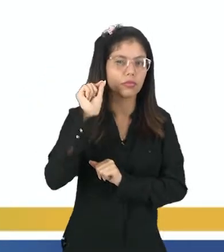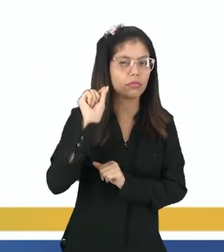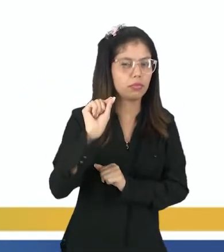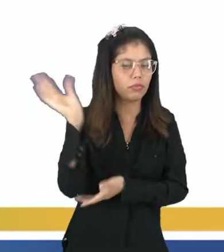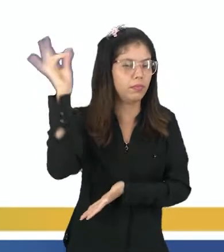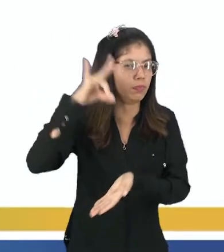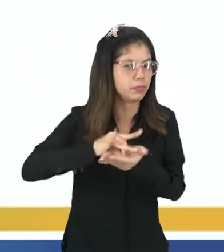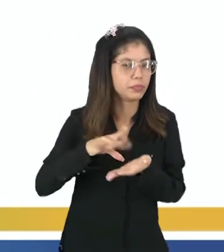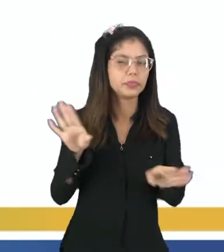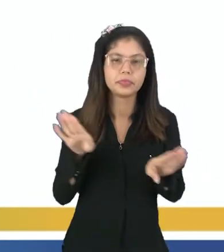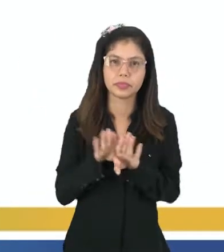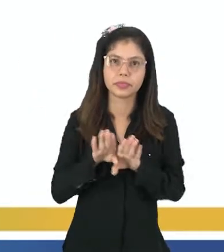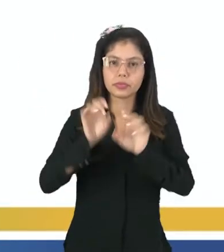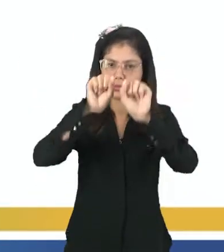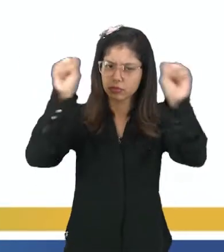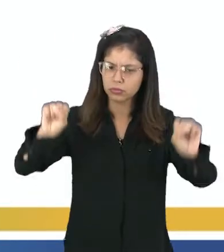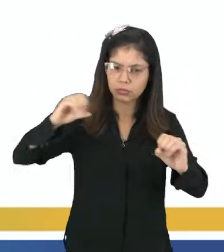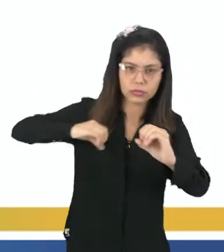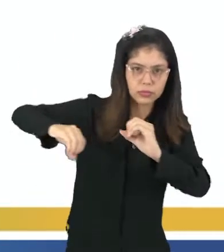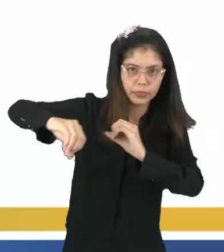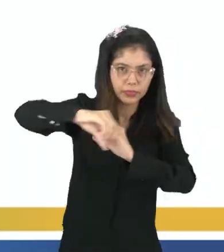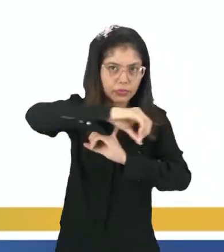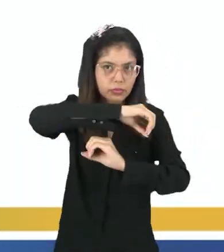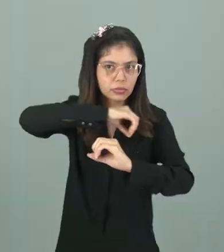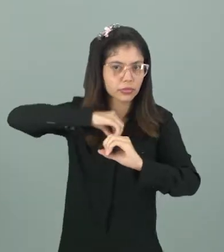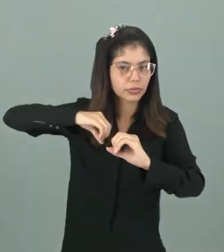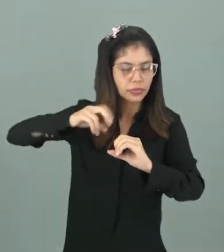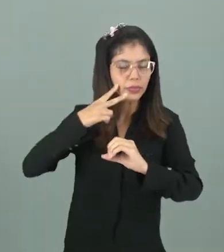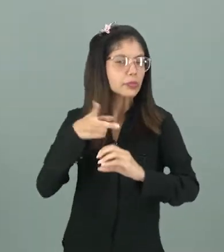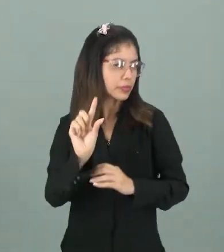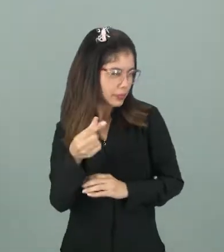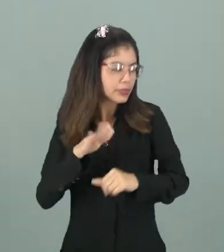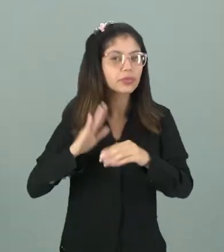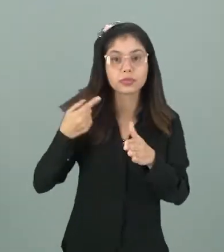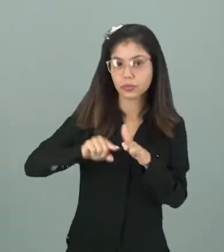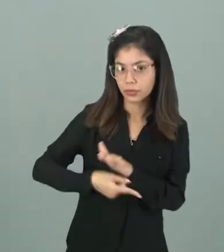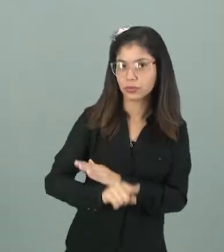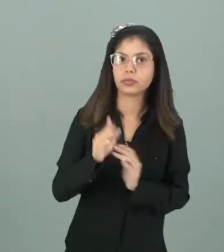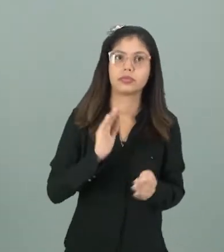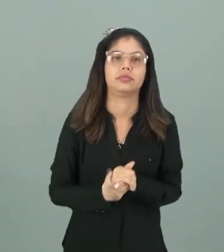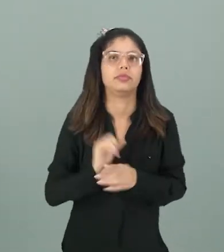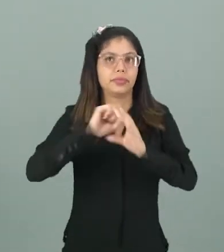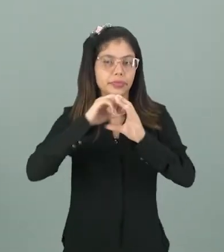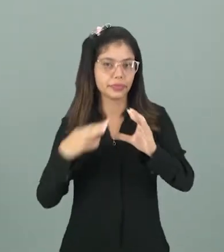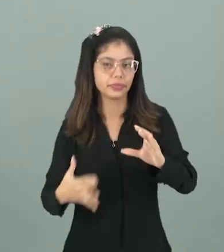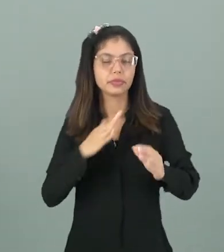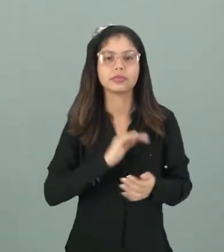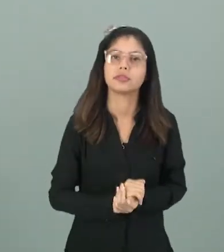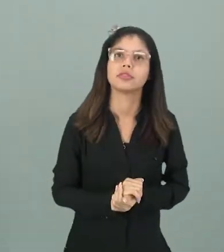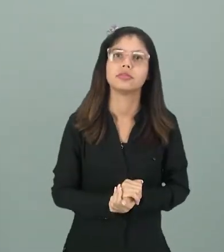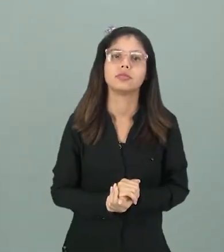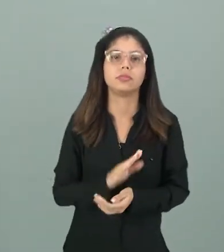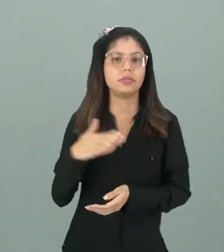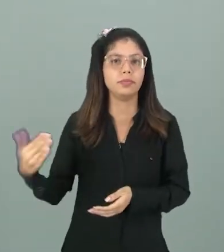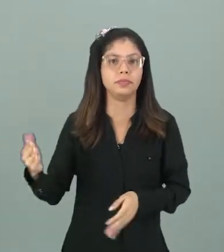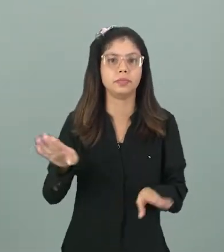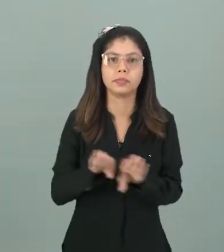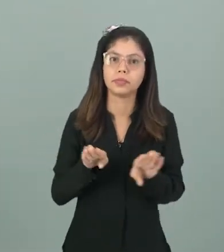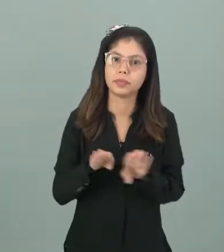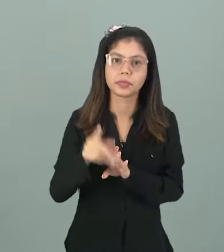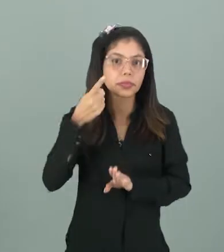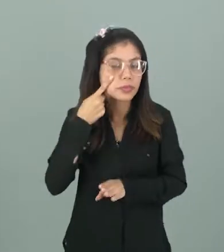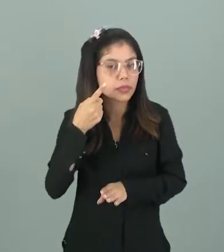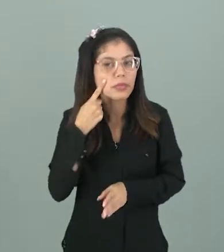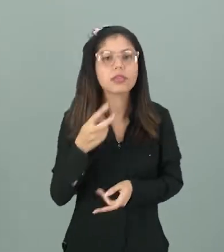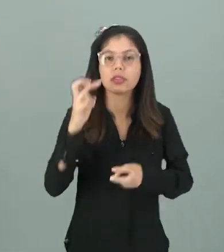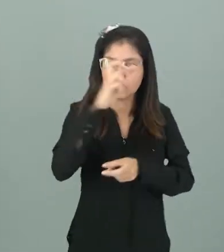que na verdade que é o sistema solar antes de a gente ver um pouco mais a fundo a respeito das suas características. Quando vocês observam